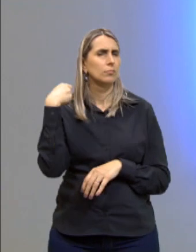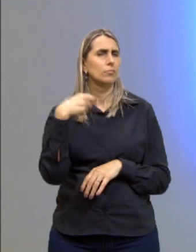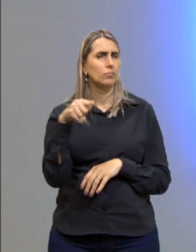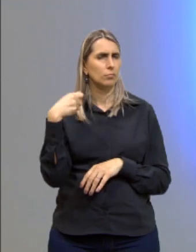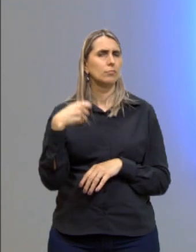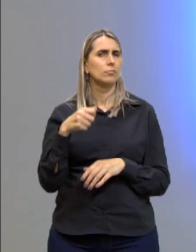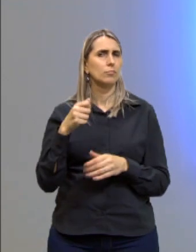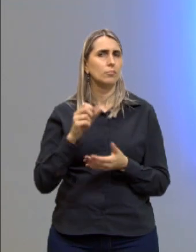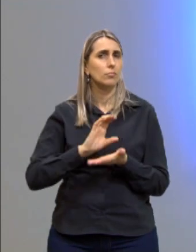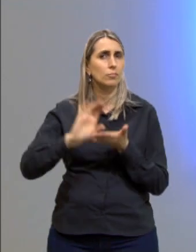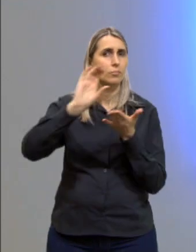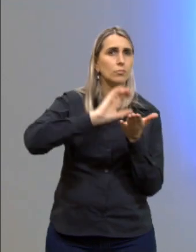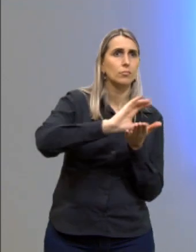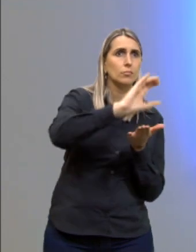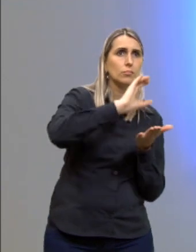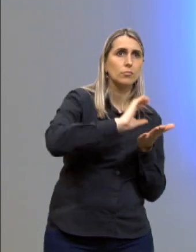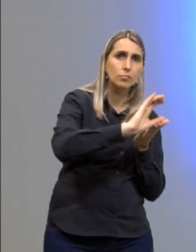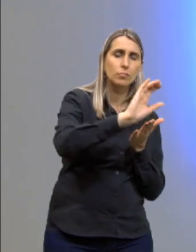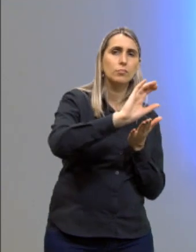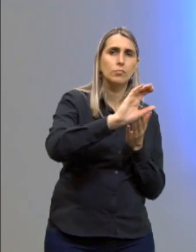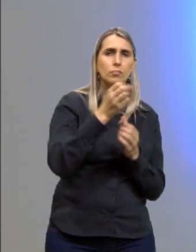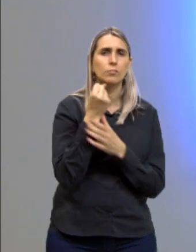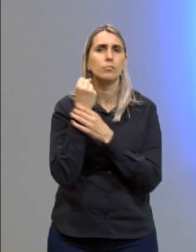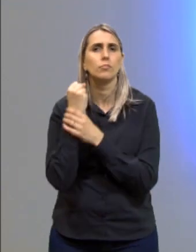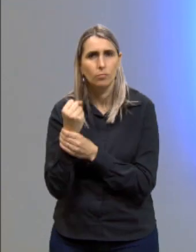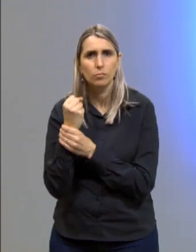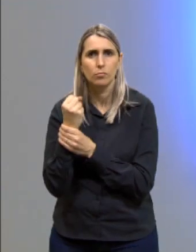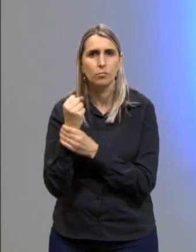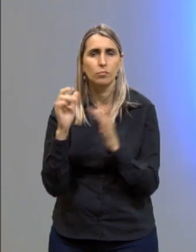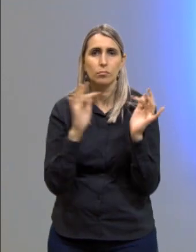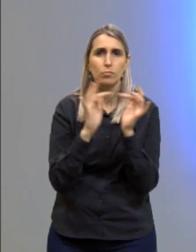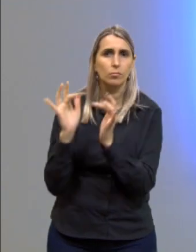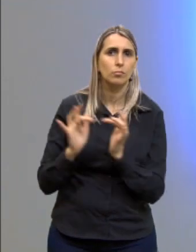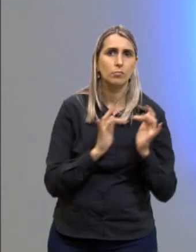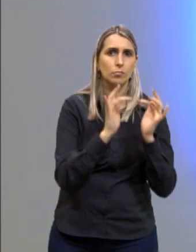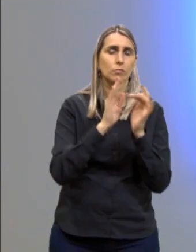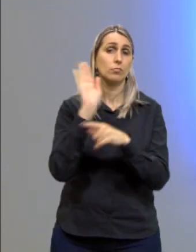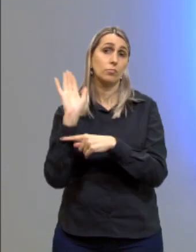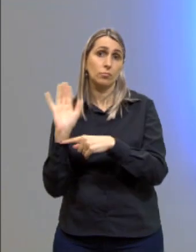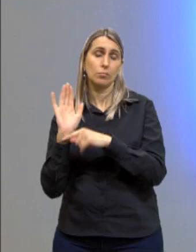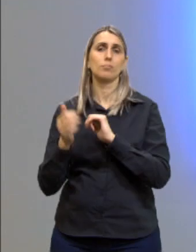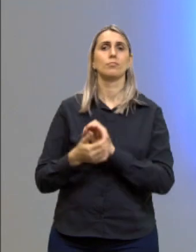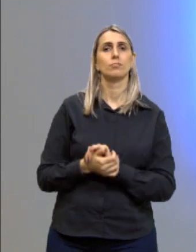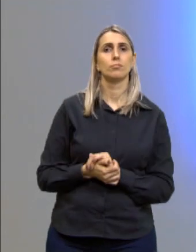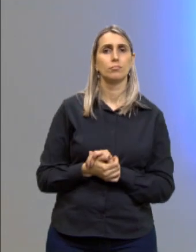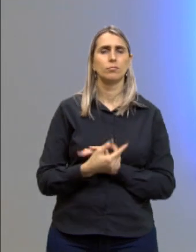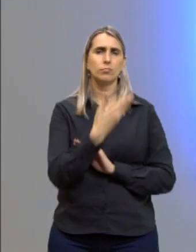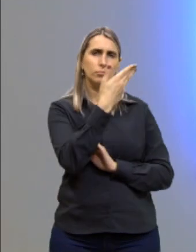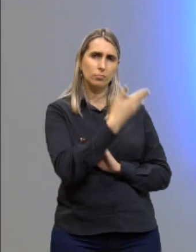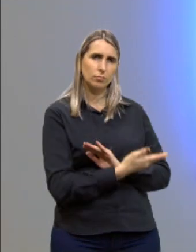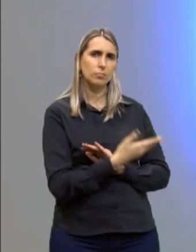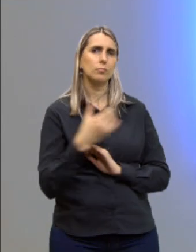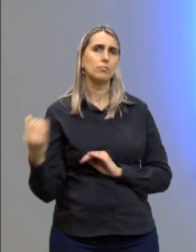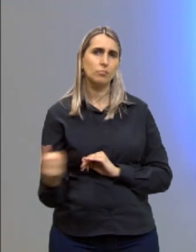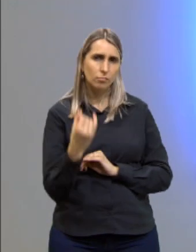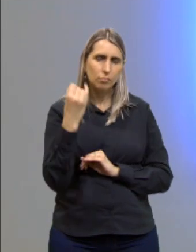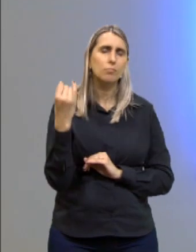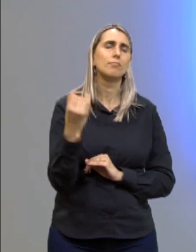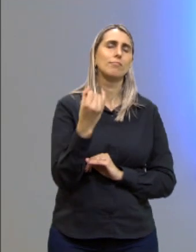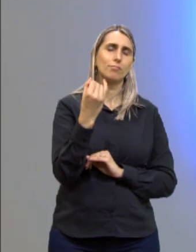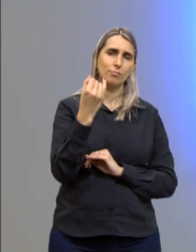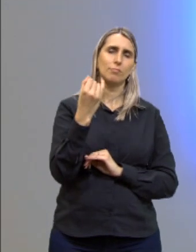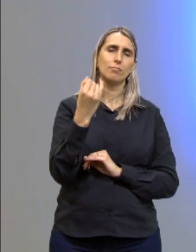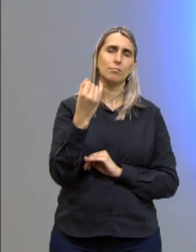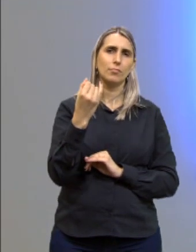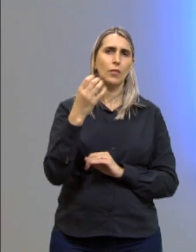de investimentos para garantir o contato com os filmes essenciais para a